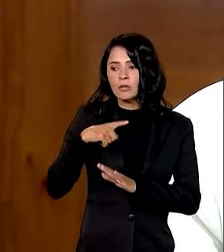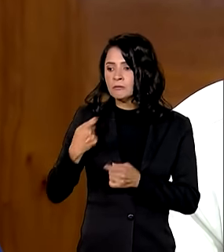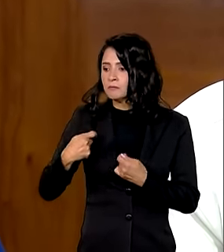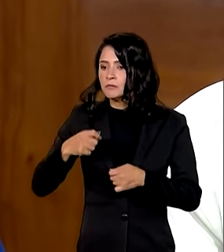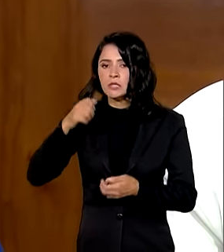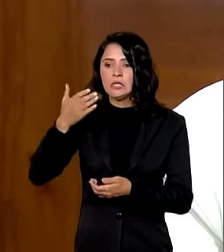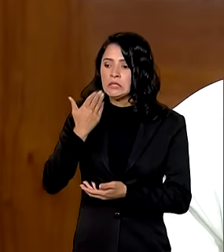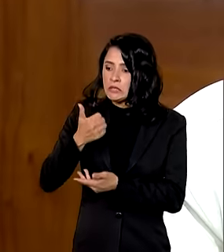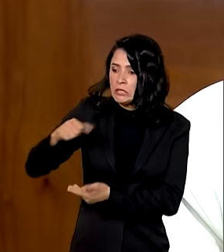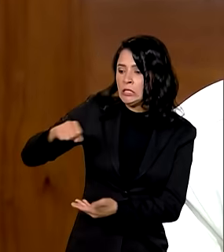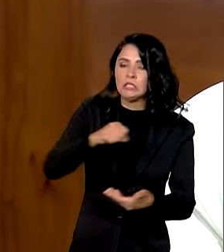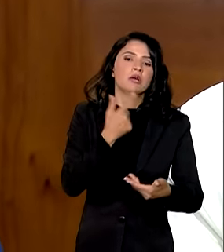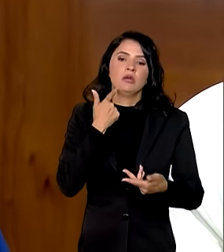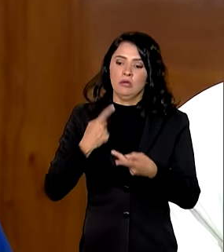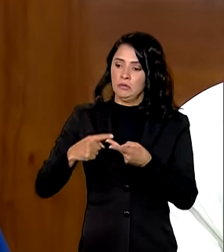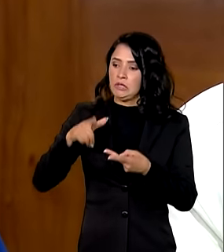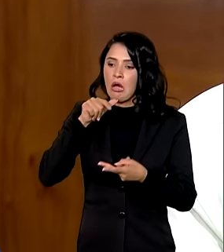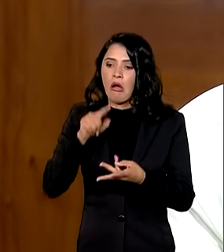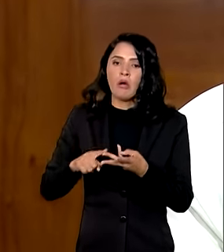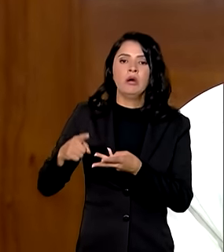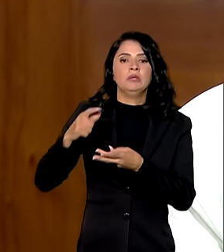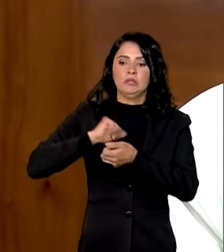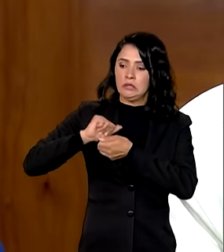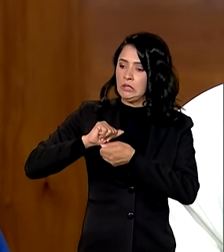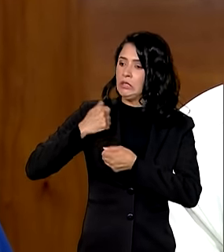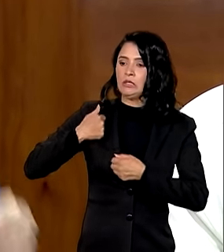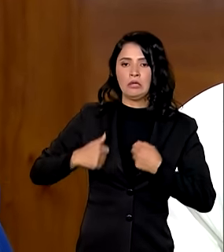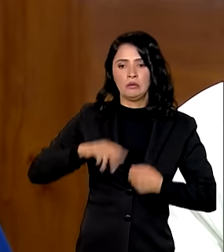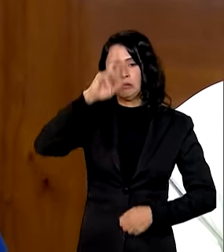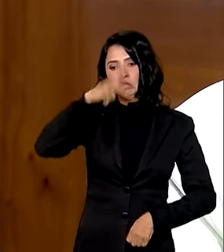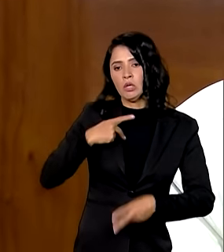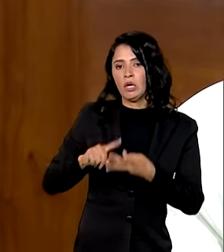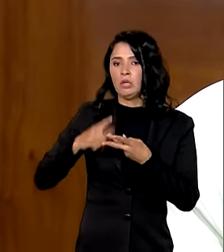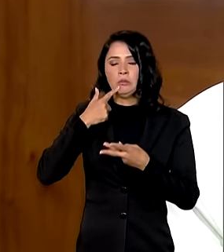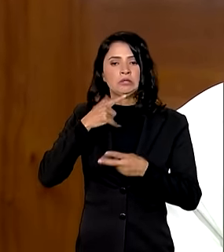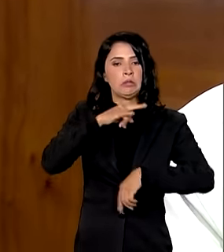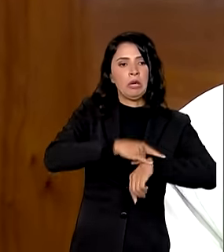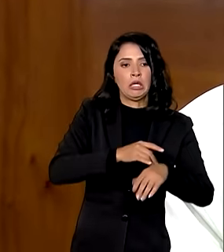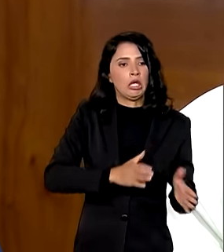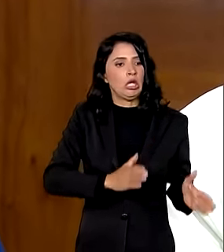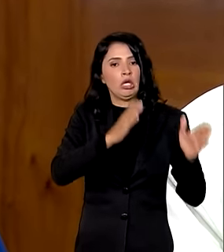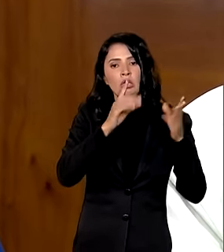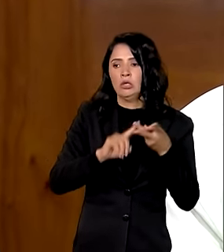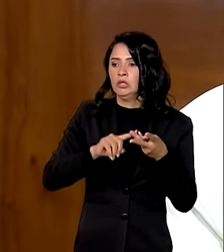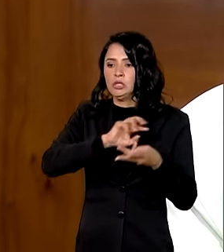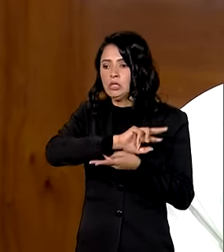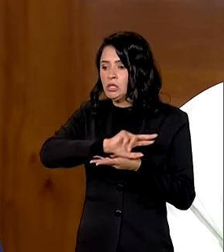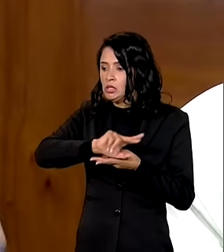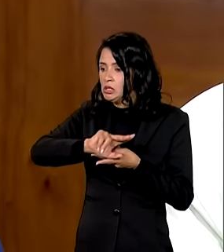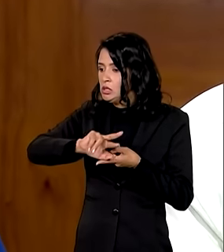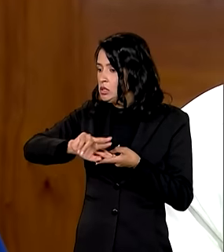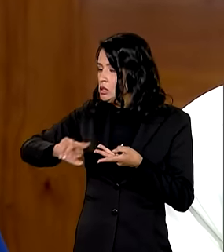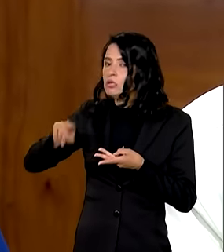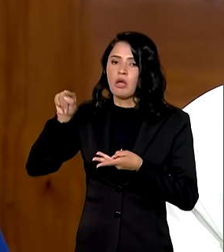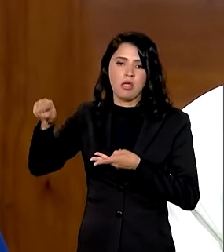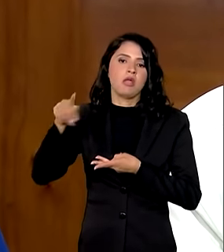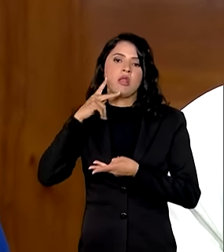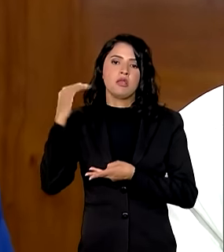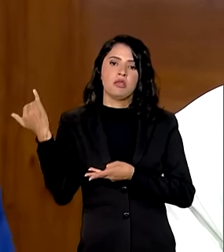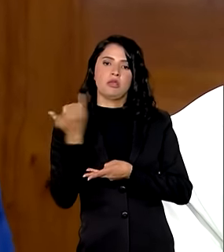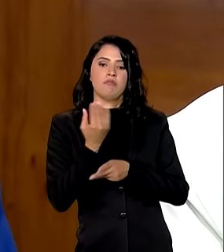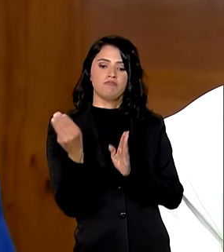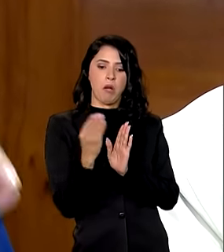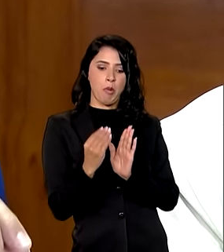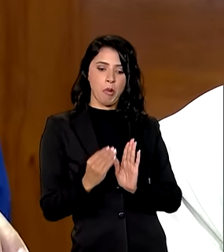básica precisa de água precisa de engenho pessoal precisa botar banheiro químico enfim é ele que dá fé pública